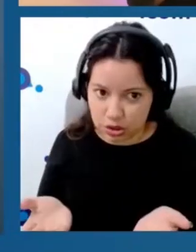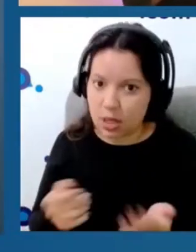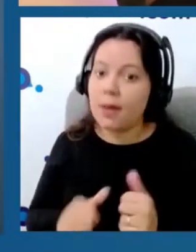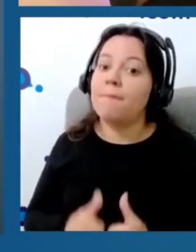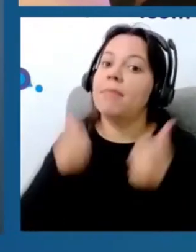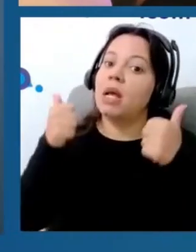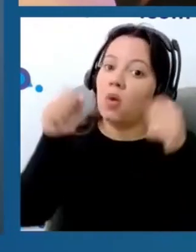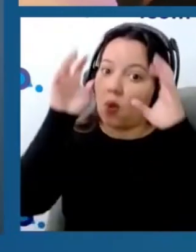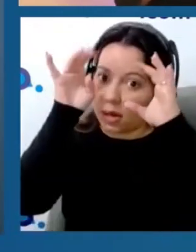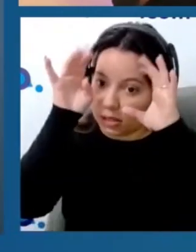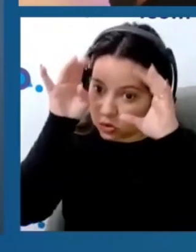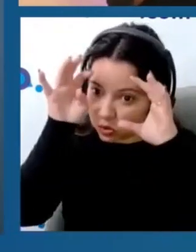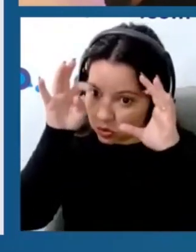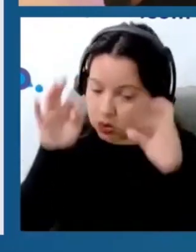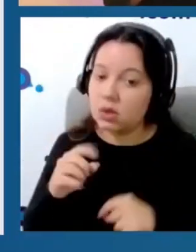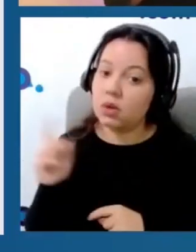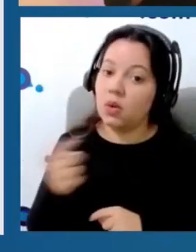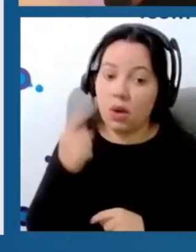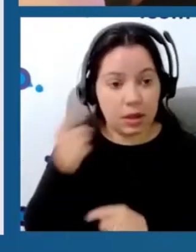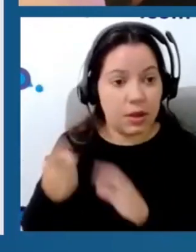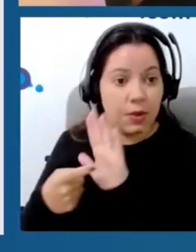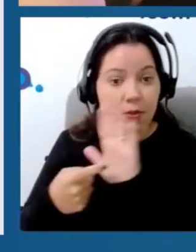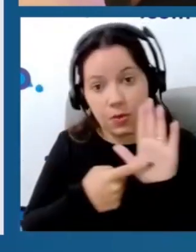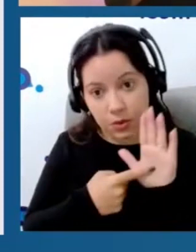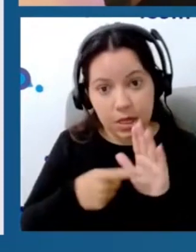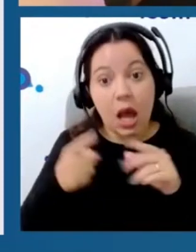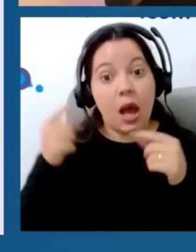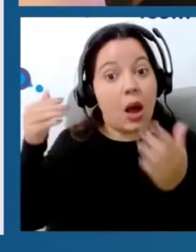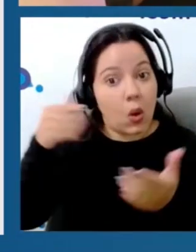raciocínio, é o que nós colocamos para vocês. E as últimas mensagens,